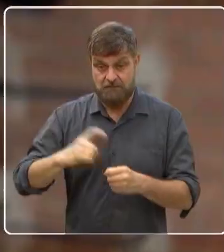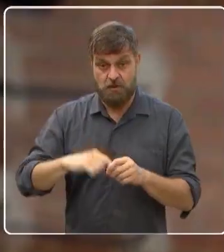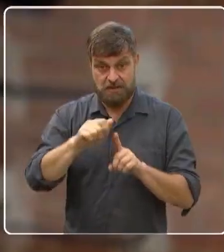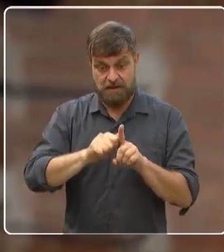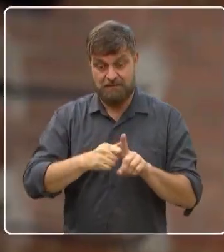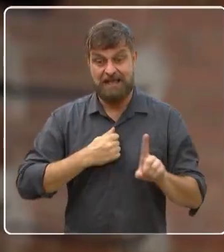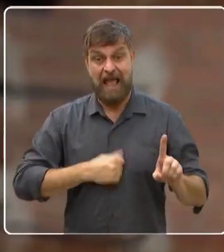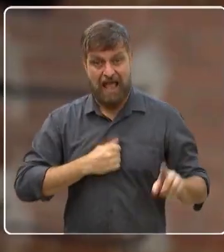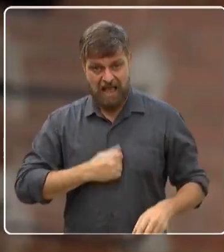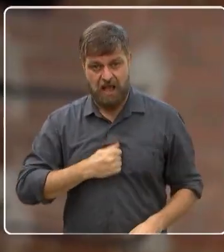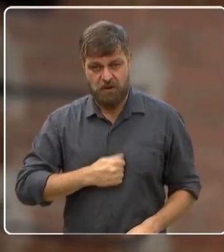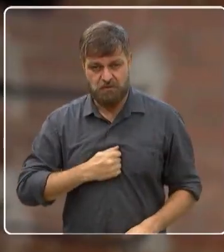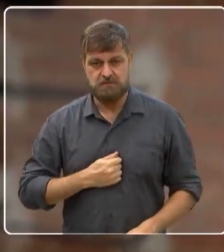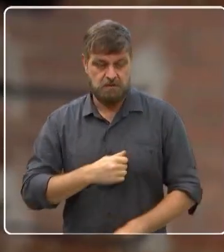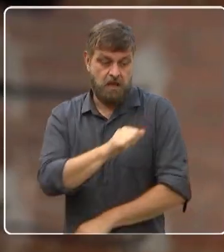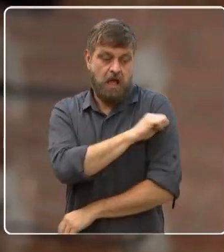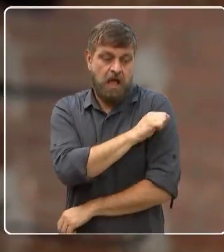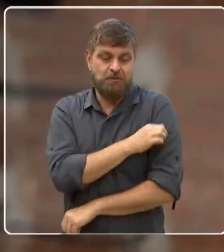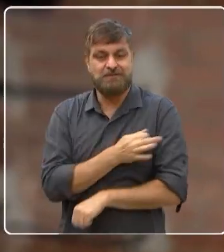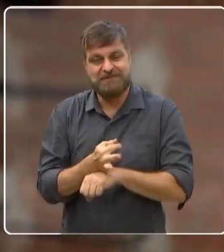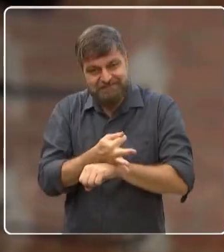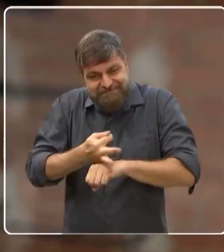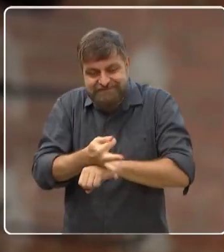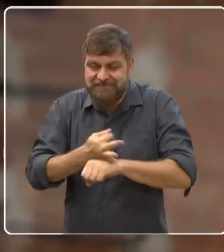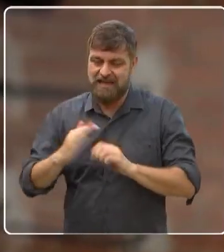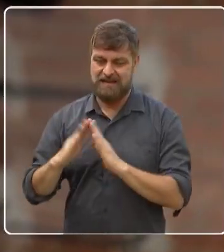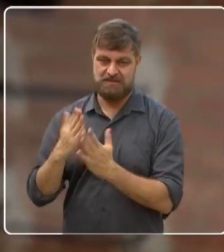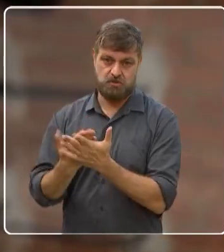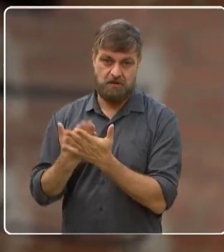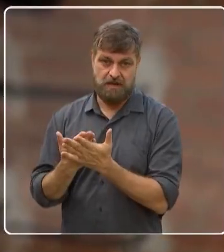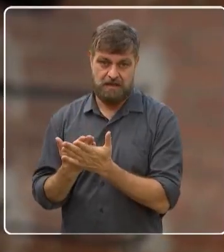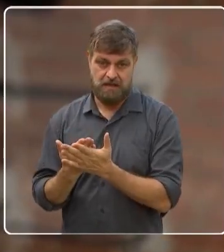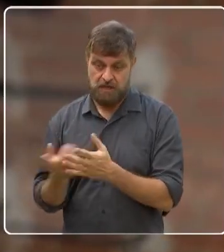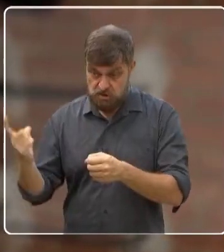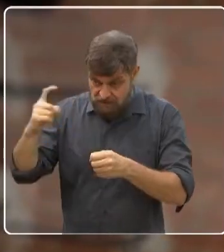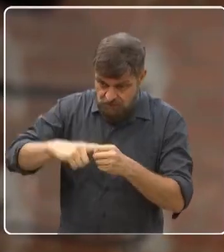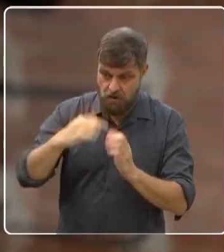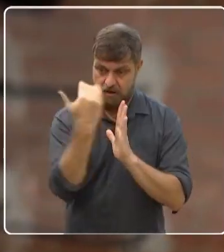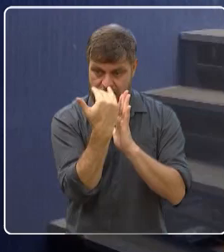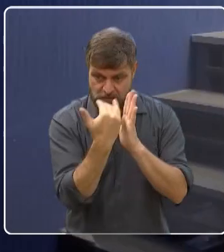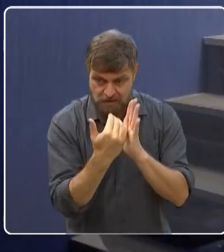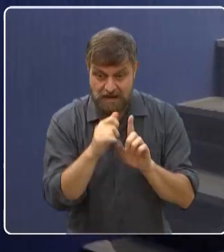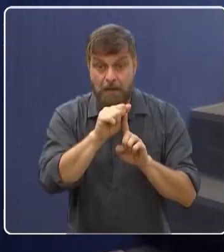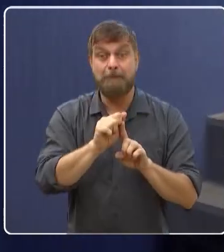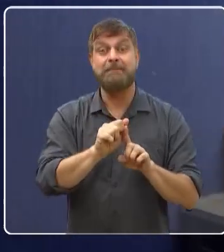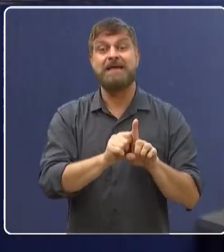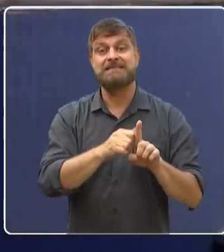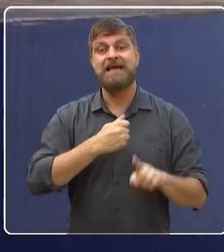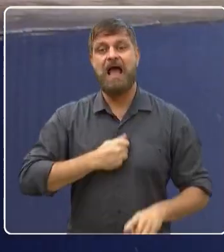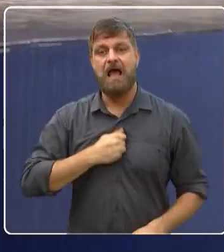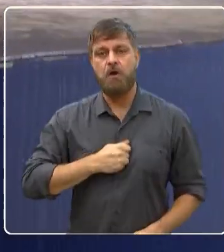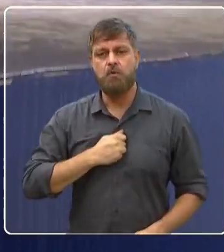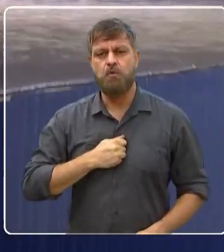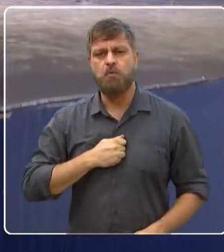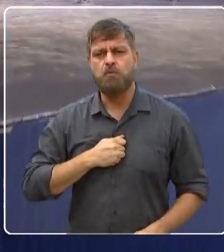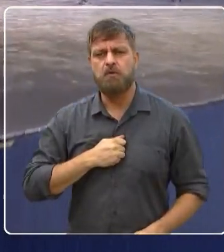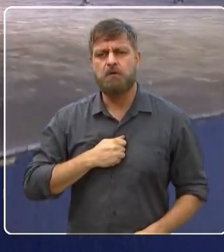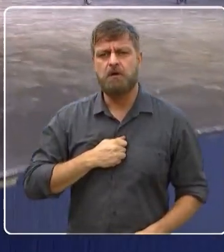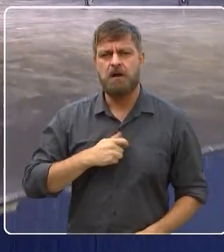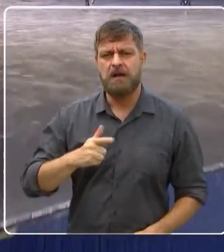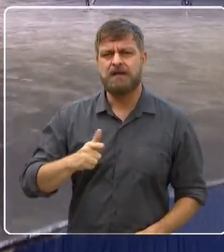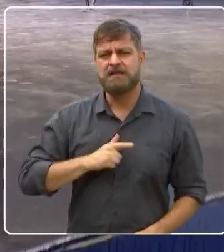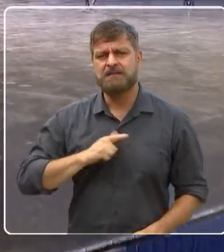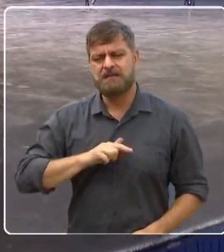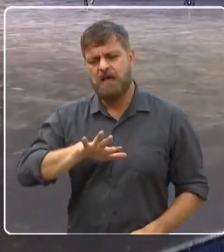agosto. Isso. Como os alunos estão de férias, né? Então a gente volta com esse programa em agosto. Tá. E aqui, o que é mais ou menos uns